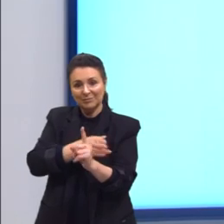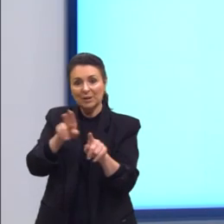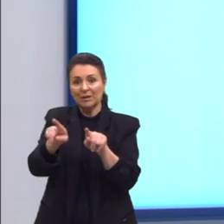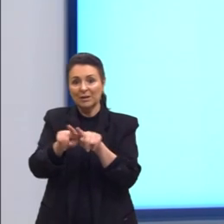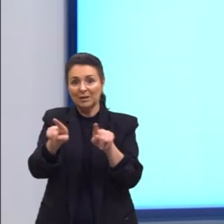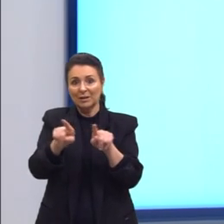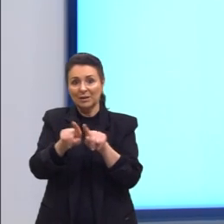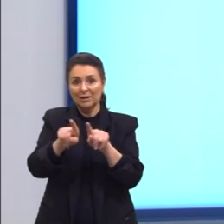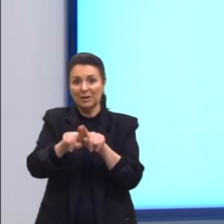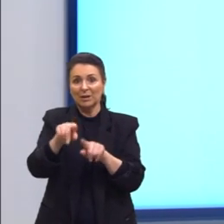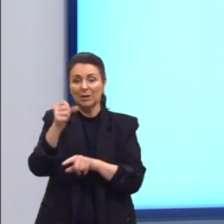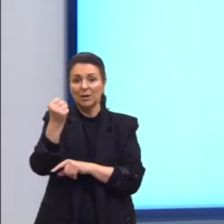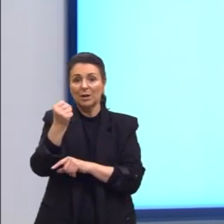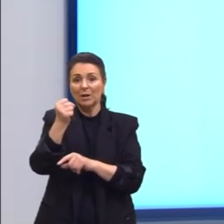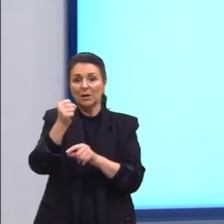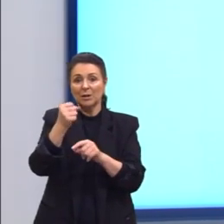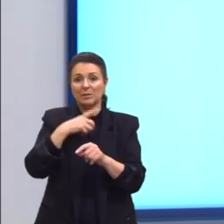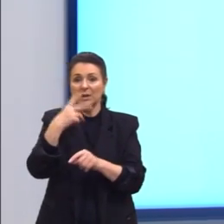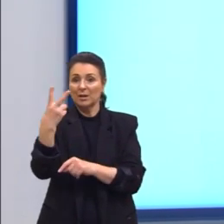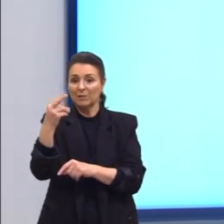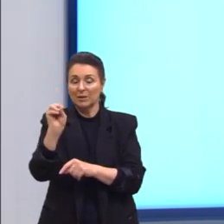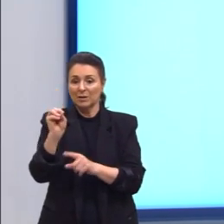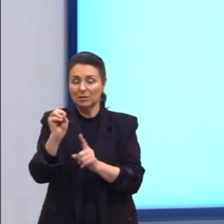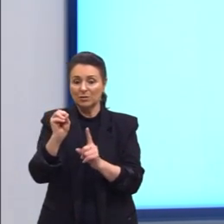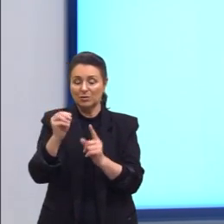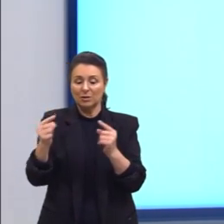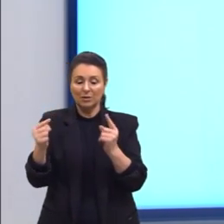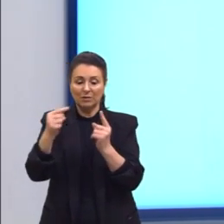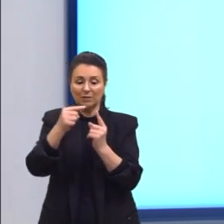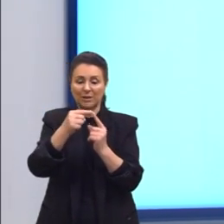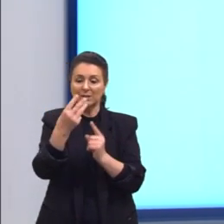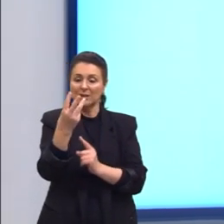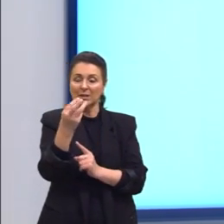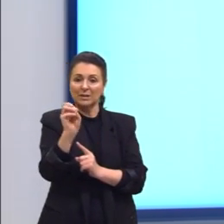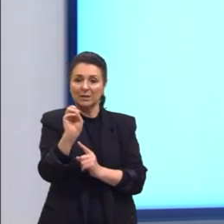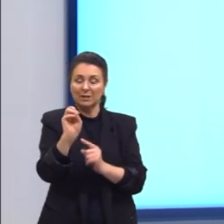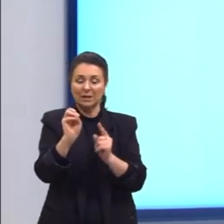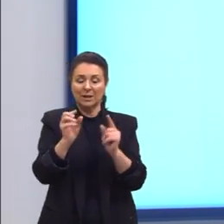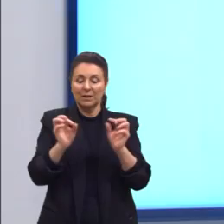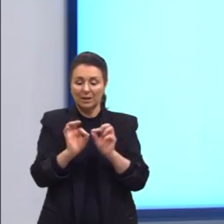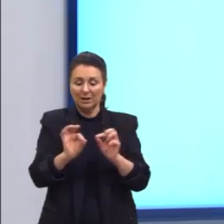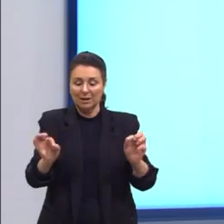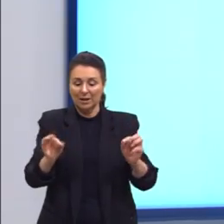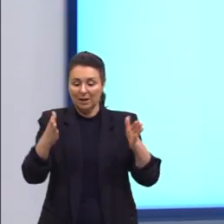regulares, vinte vértices e trinta arestas.